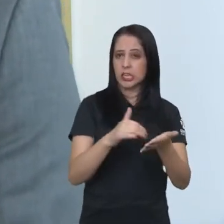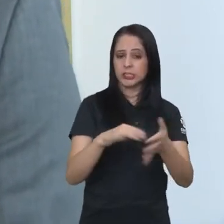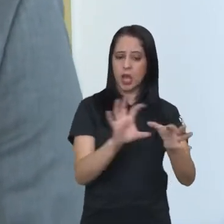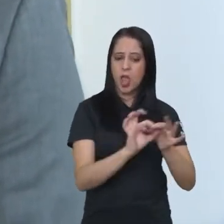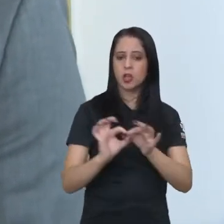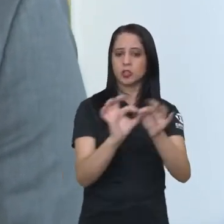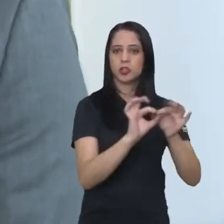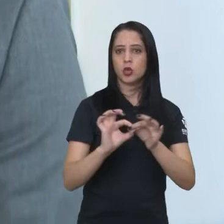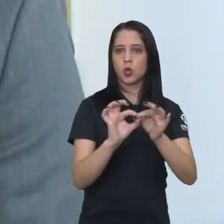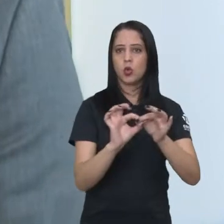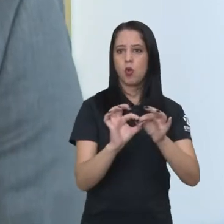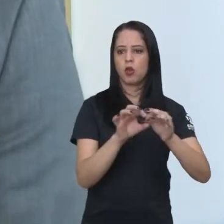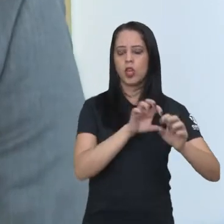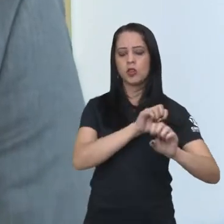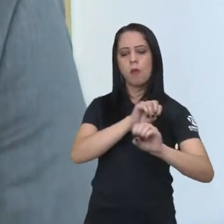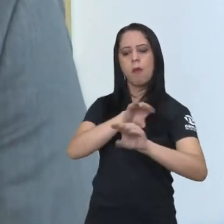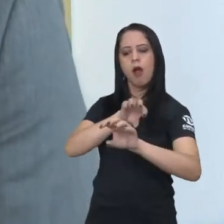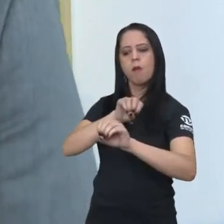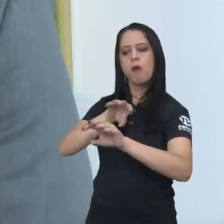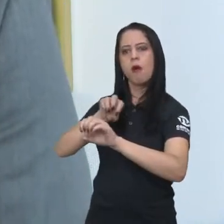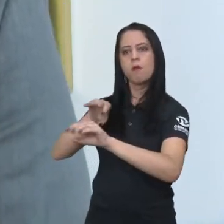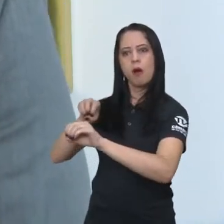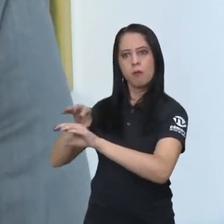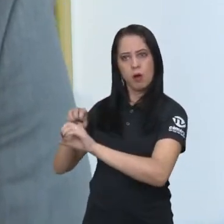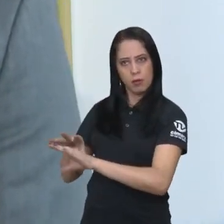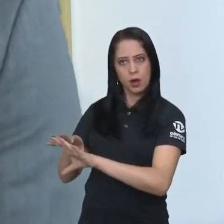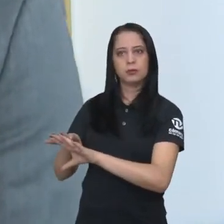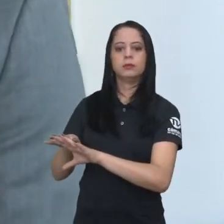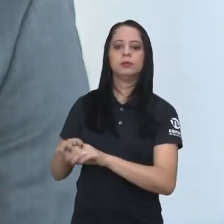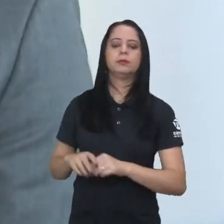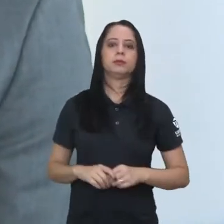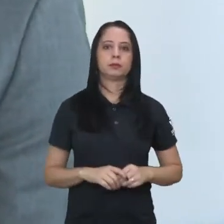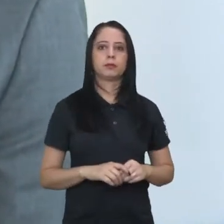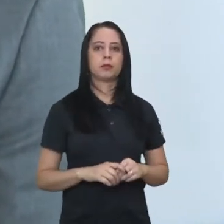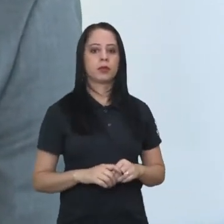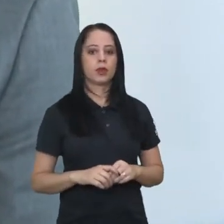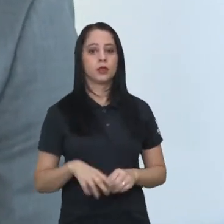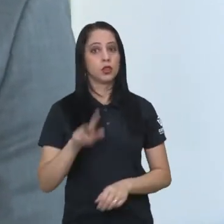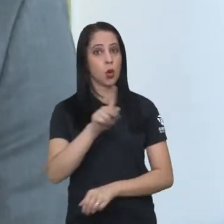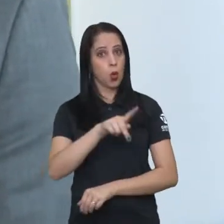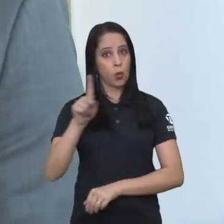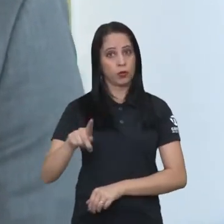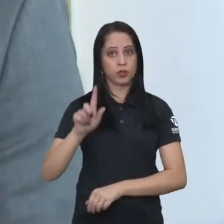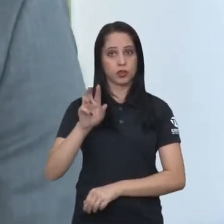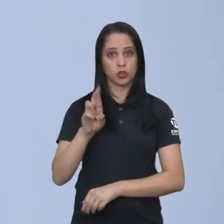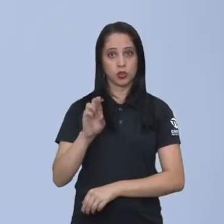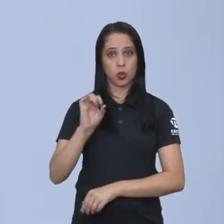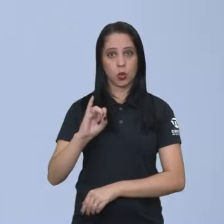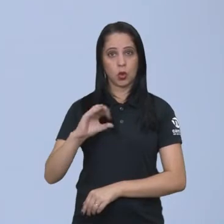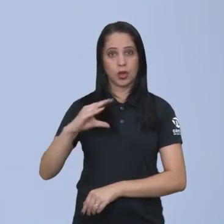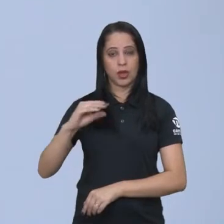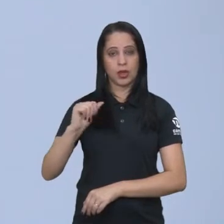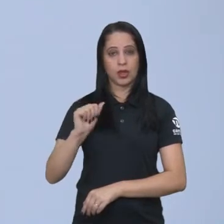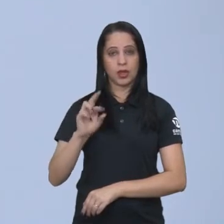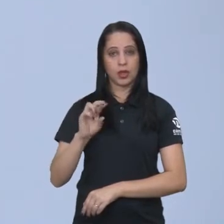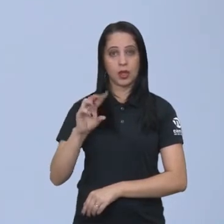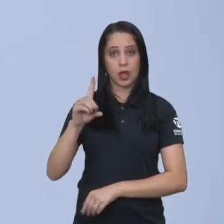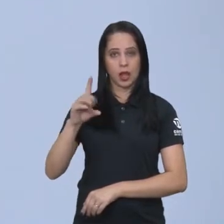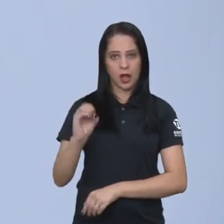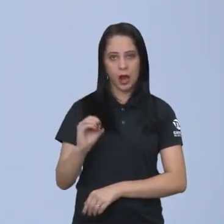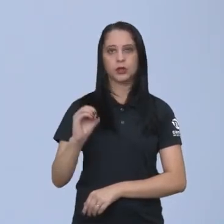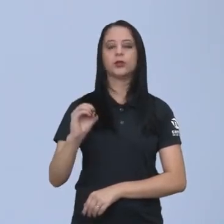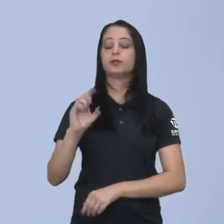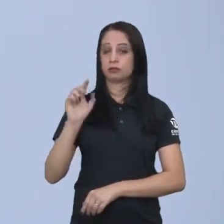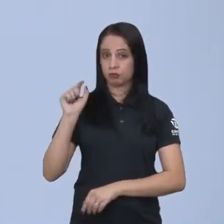organizado e integrado para potencializar a informação sobre a gestão e gerenciamento de resíduos. Já o professor Ricardo